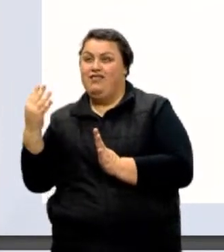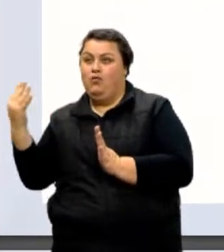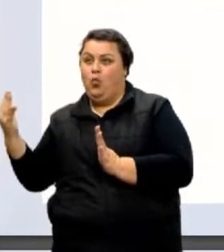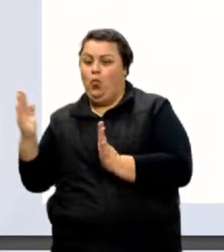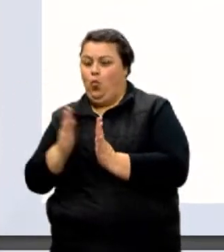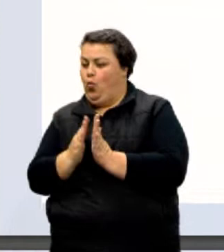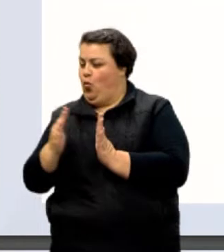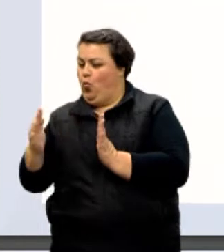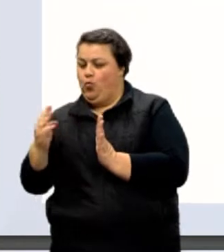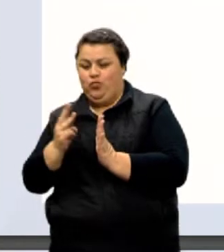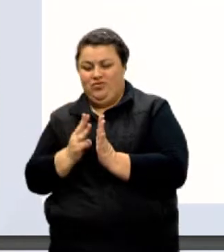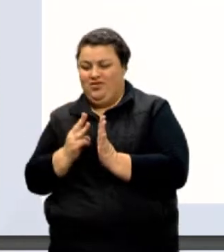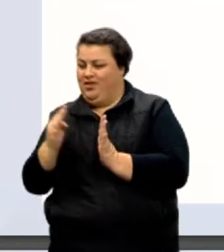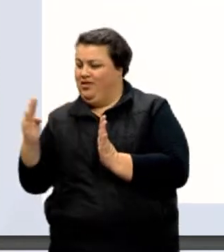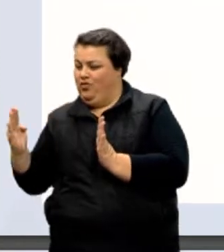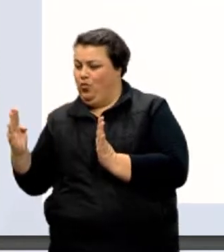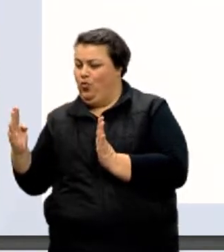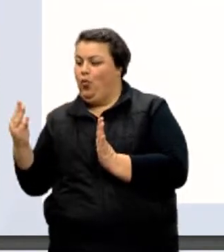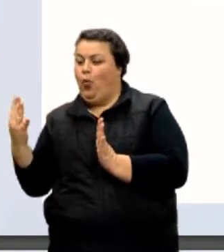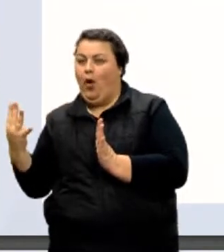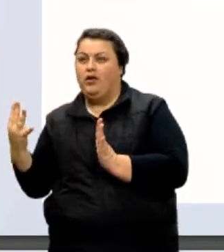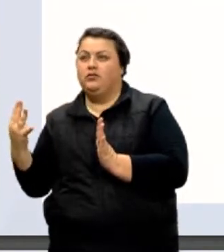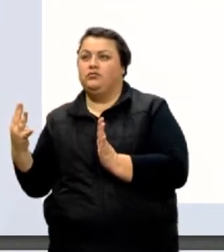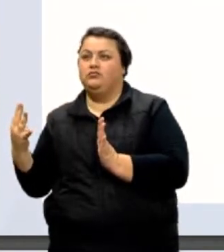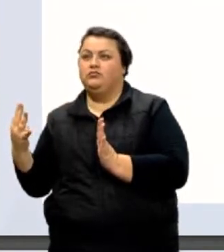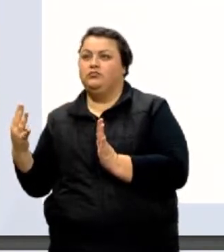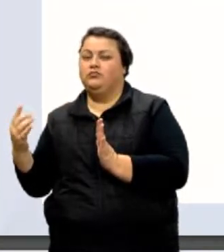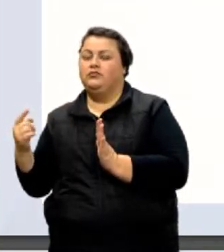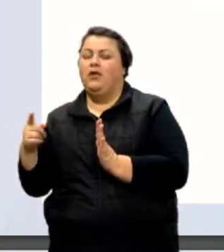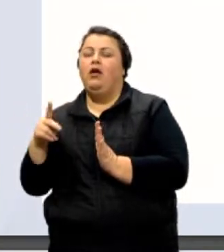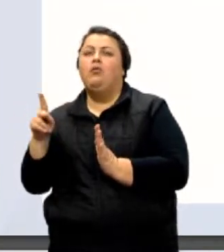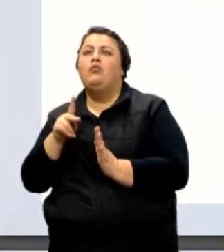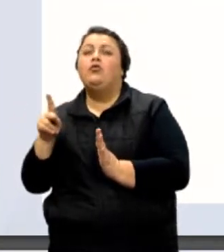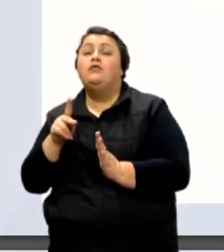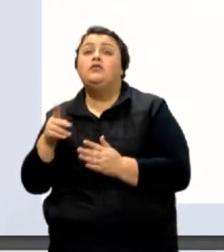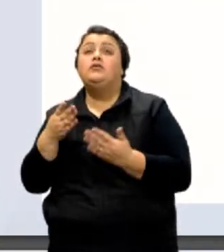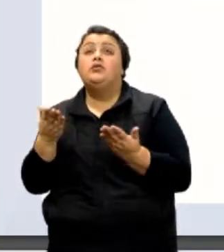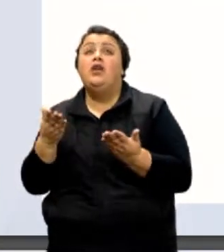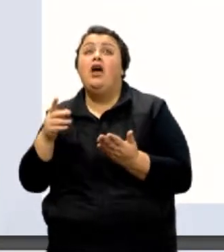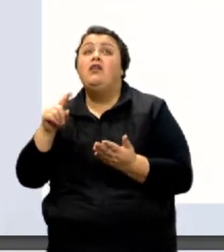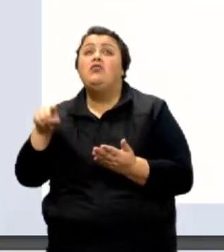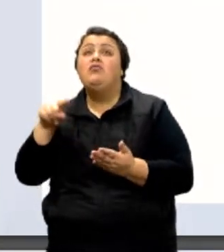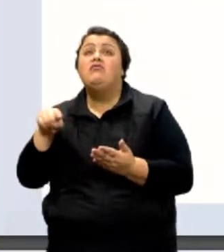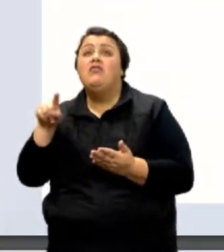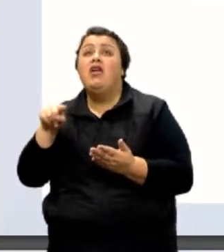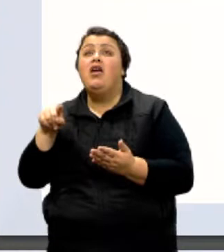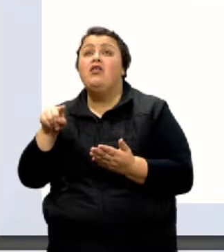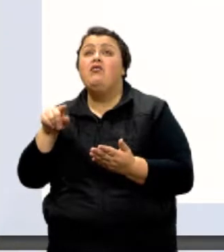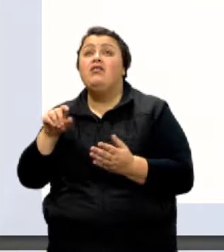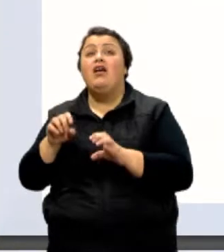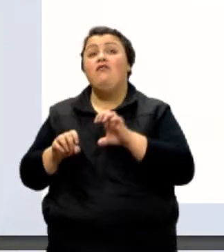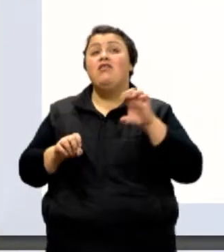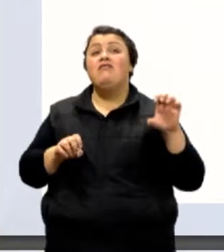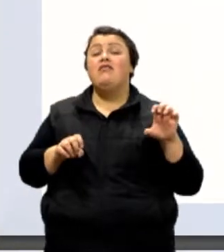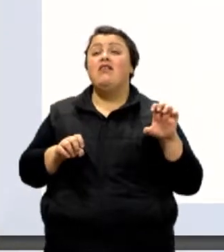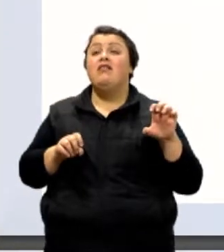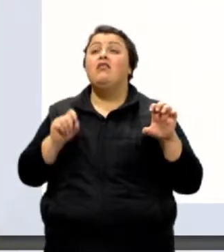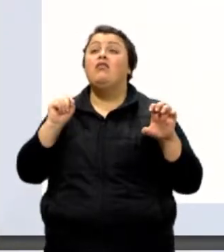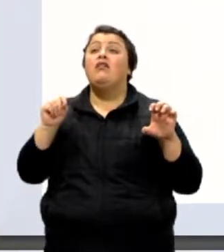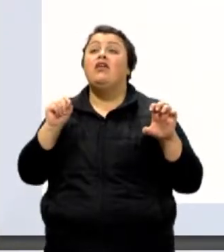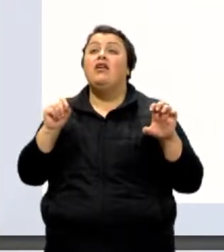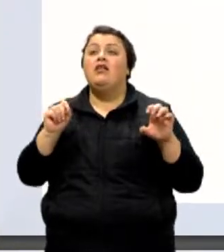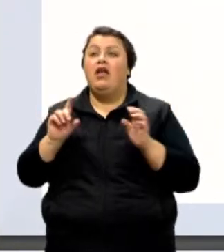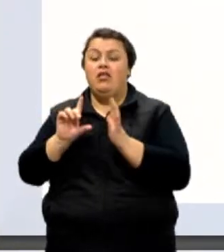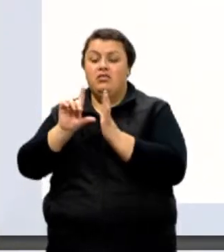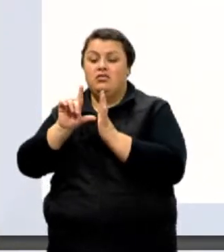a gente vai deixar a vírgula entre o 3 e o 4. Professor Maurício, e os zeros que estavam à esquerda do 3, depois que tu desloca a